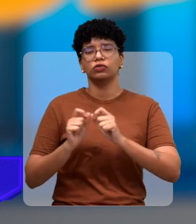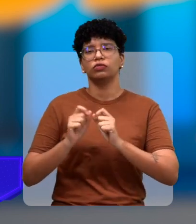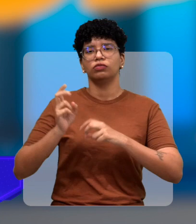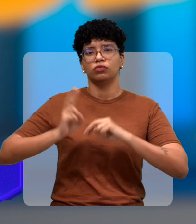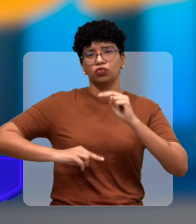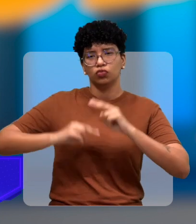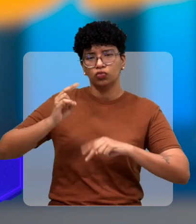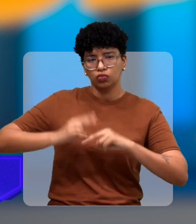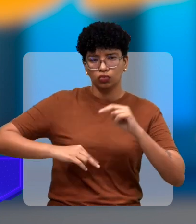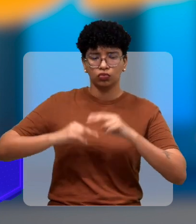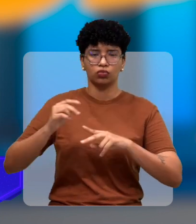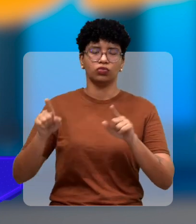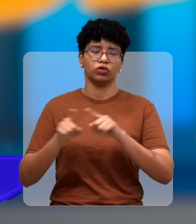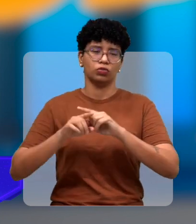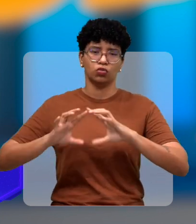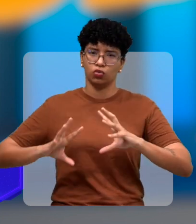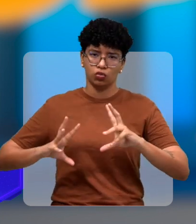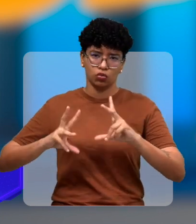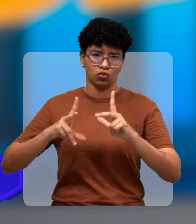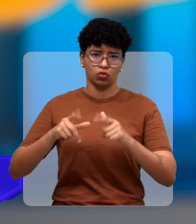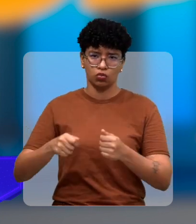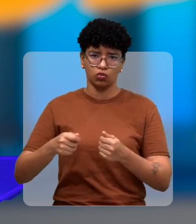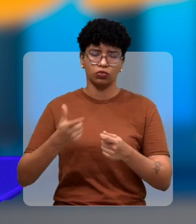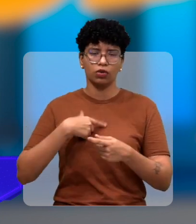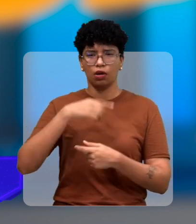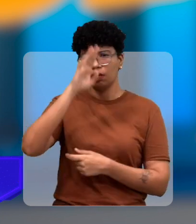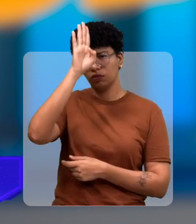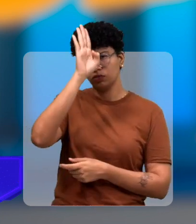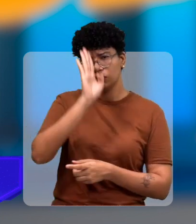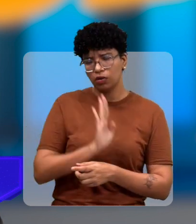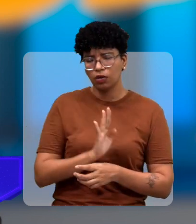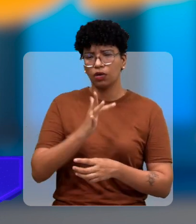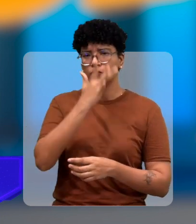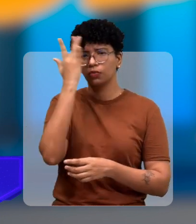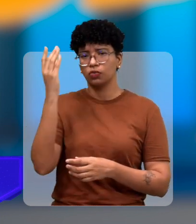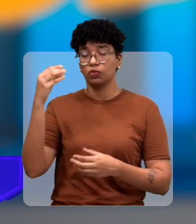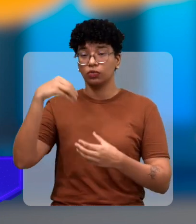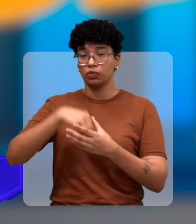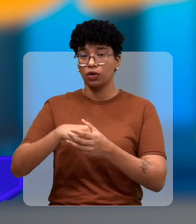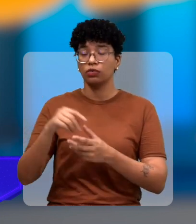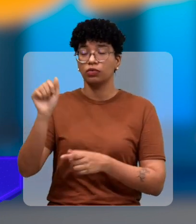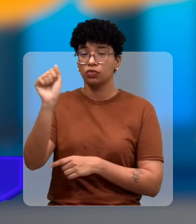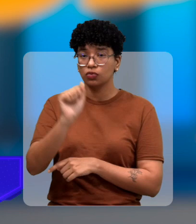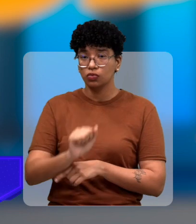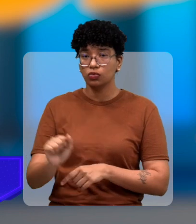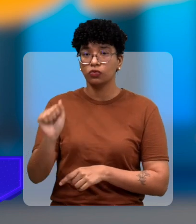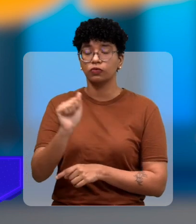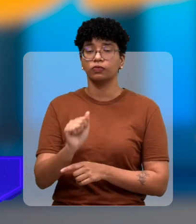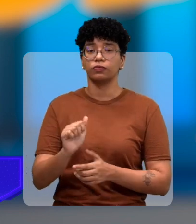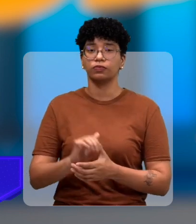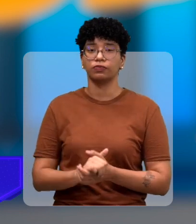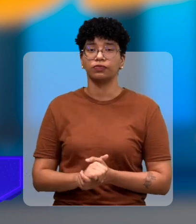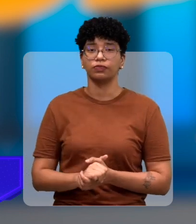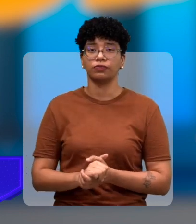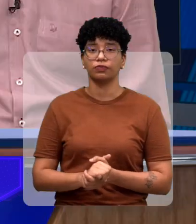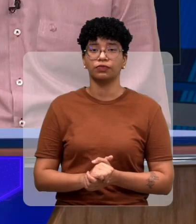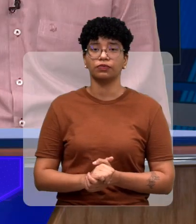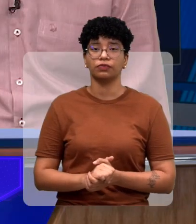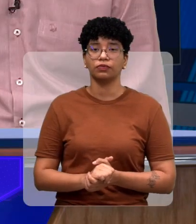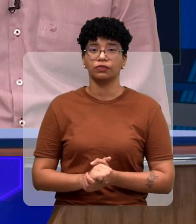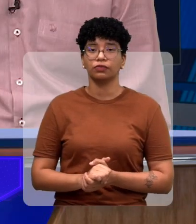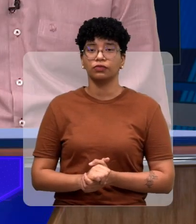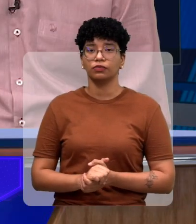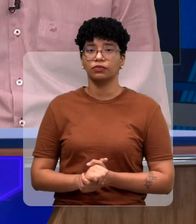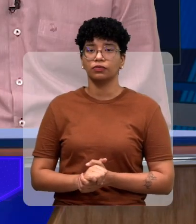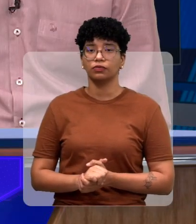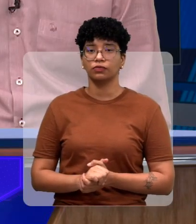arralhar onde a Devite ofereceu tudo de graça para os associados nosso arralhar agora no finalzinho